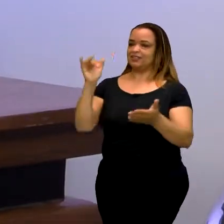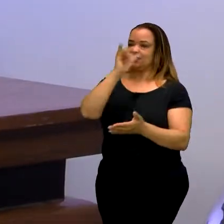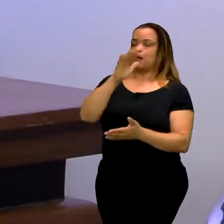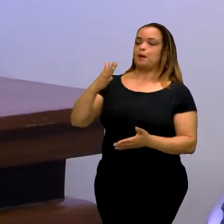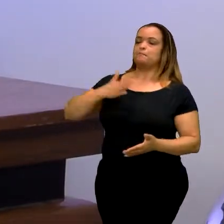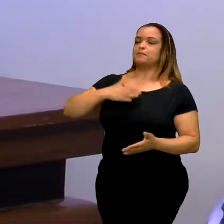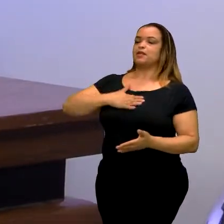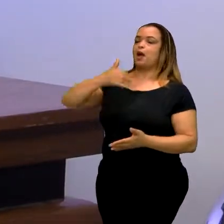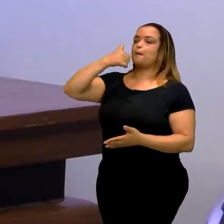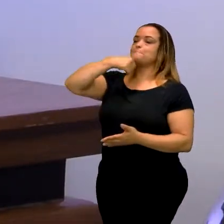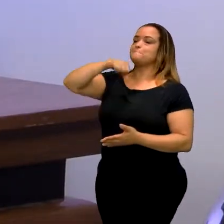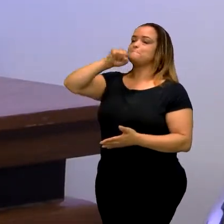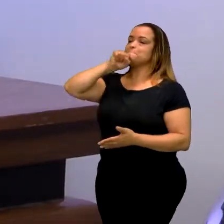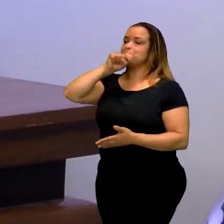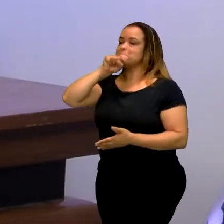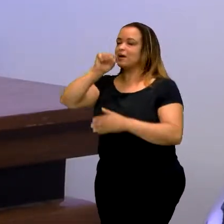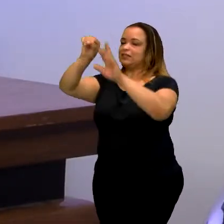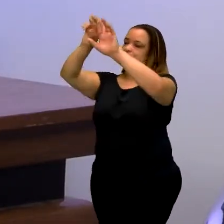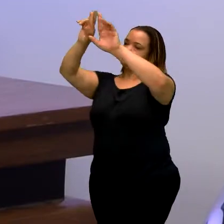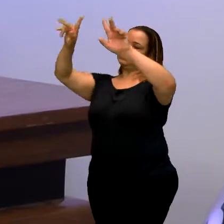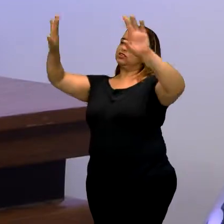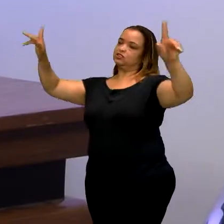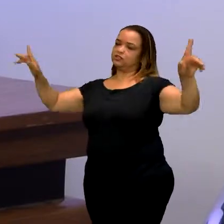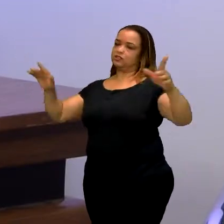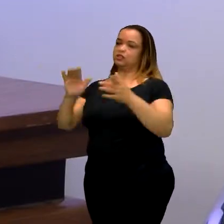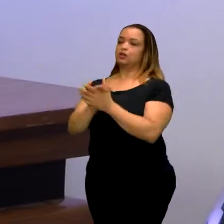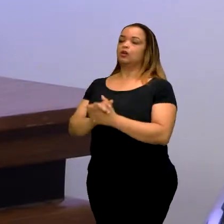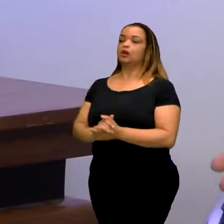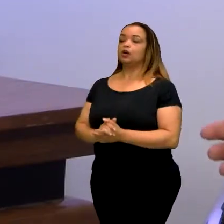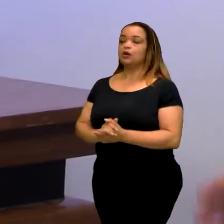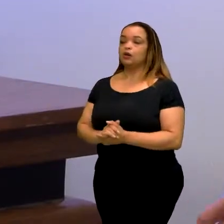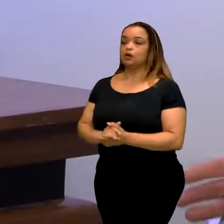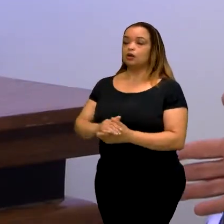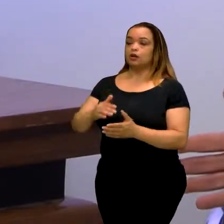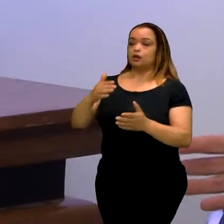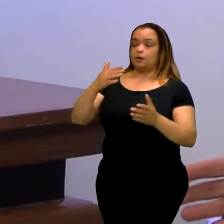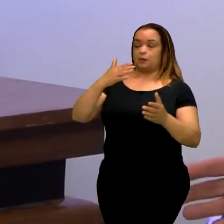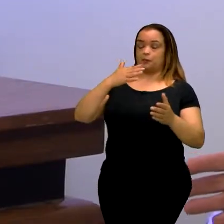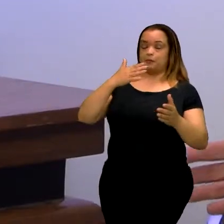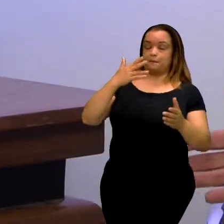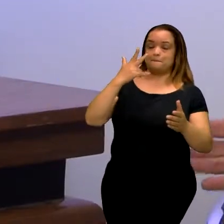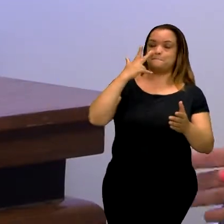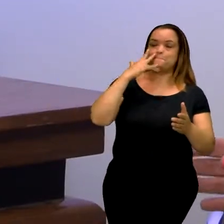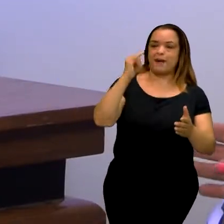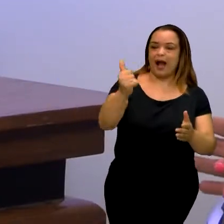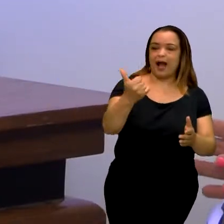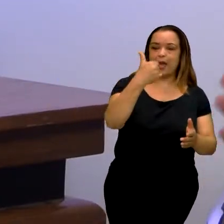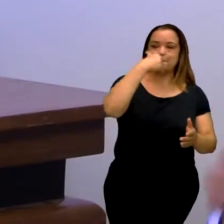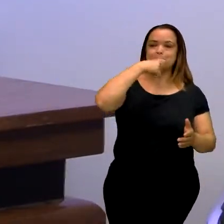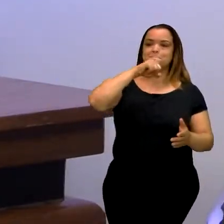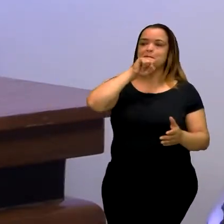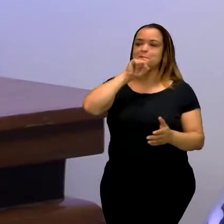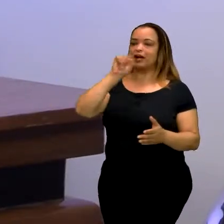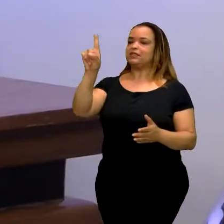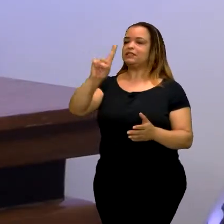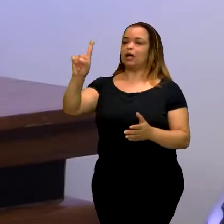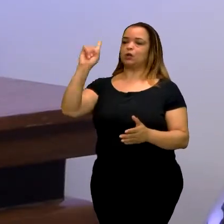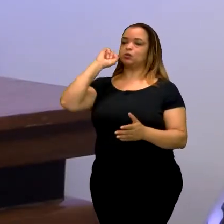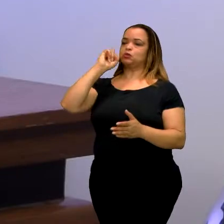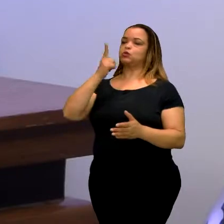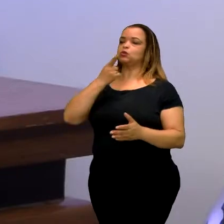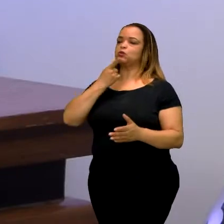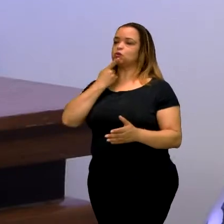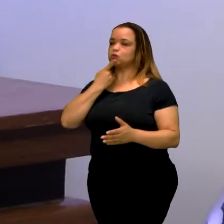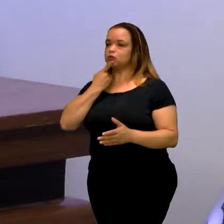vem de outro lado, diferente da minha avó. Dos pais da minha mãe, não eram surdos. Mas os pais do